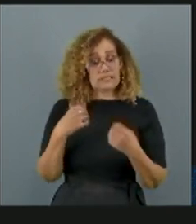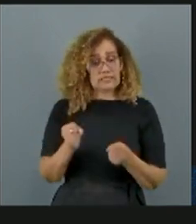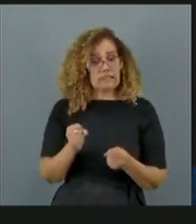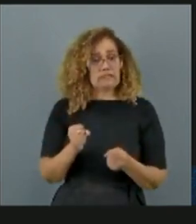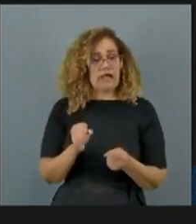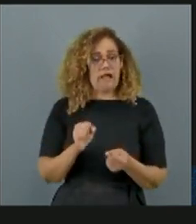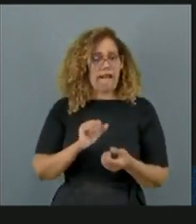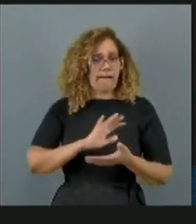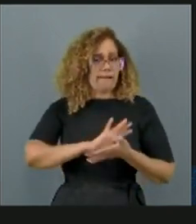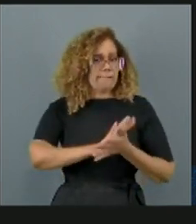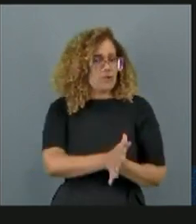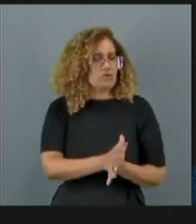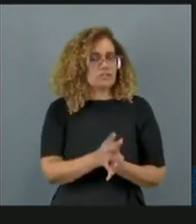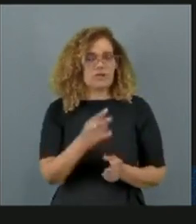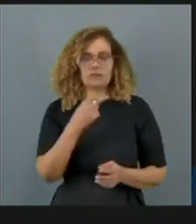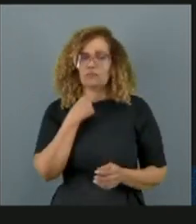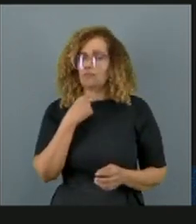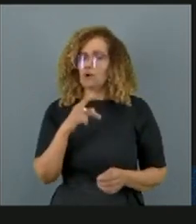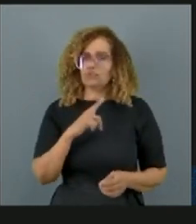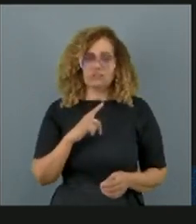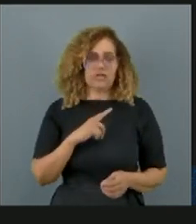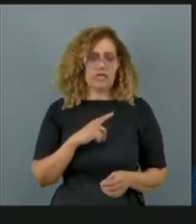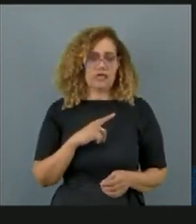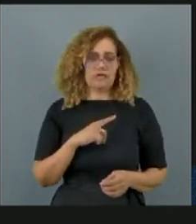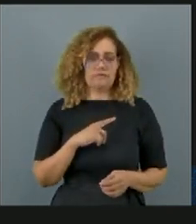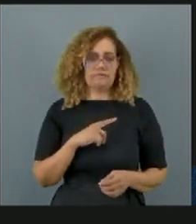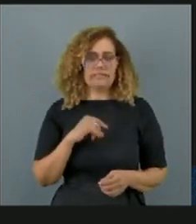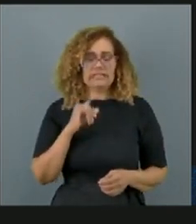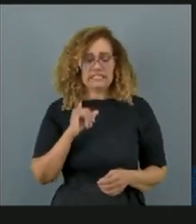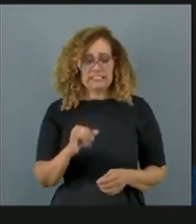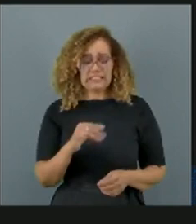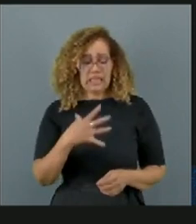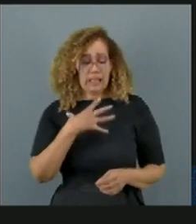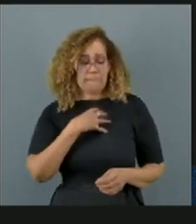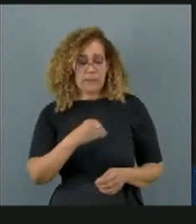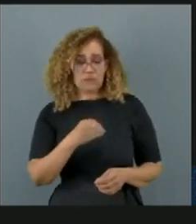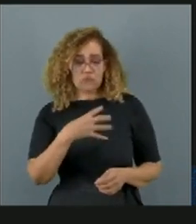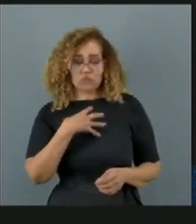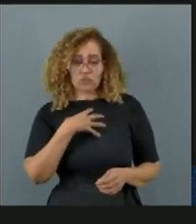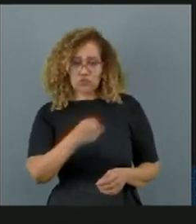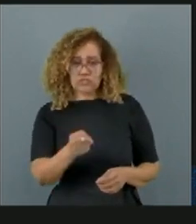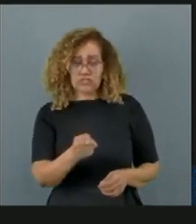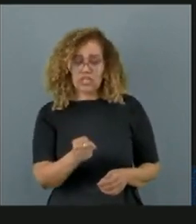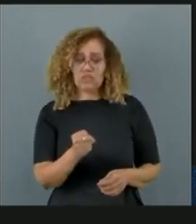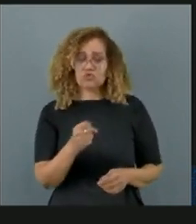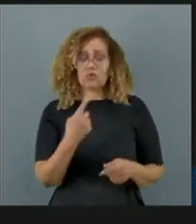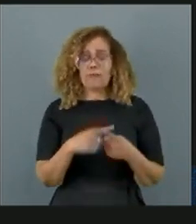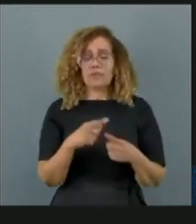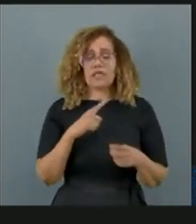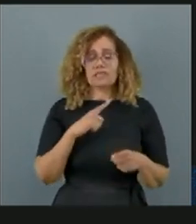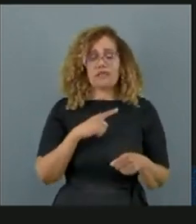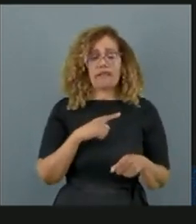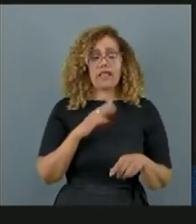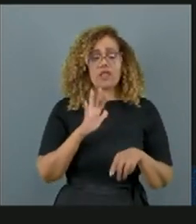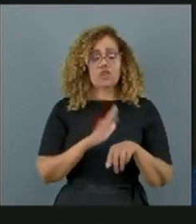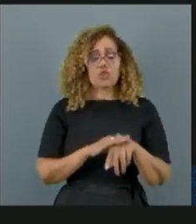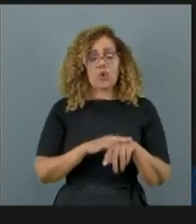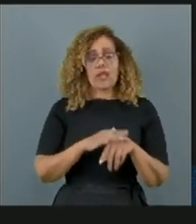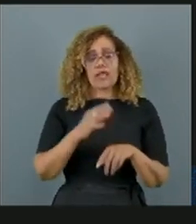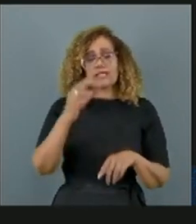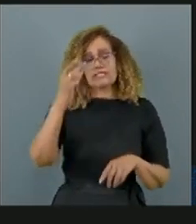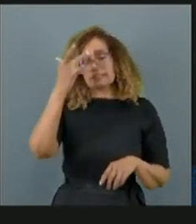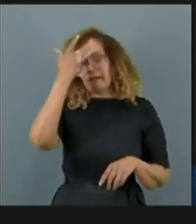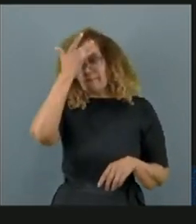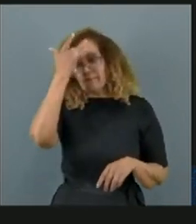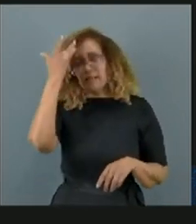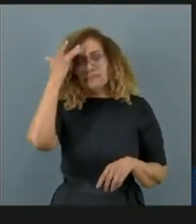estigma. É querer negar que quem suicida é que tem algum tipo de doença mental. Por exemplo,